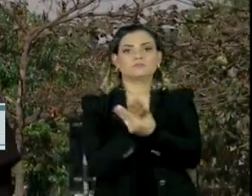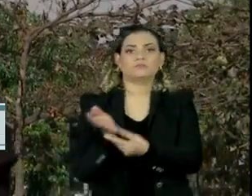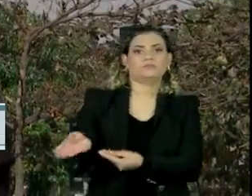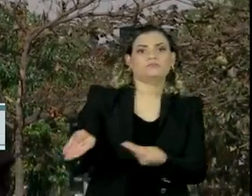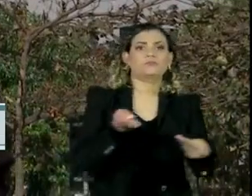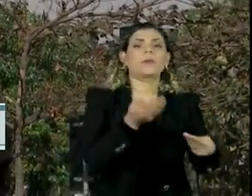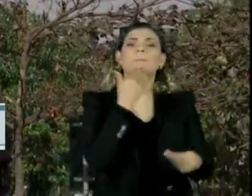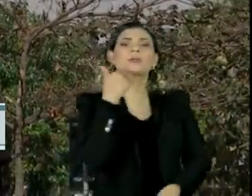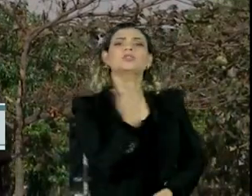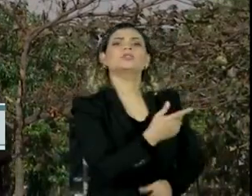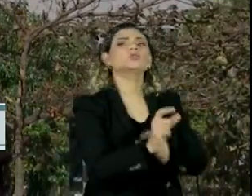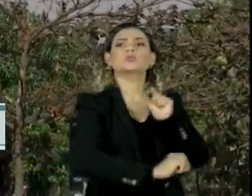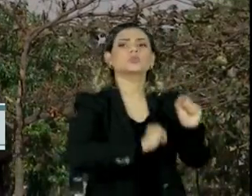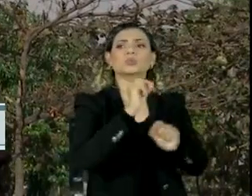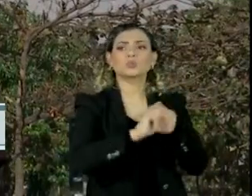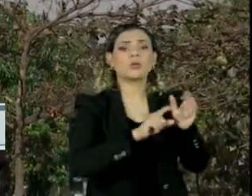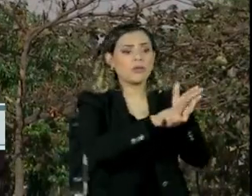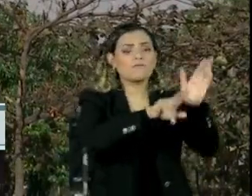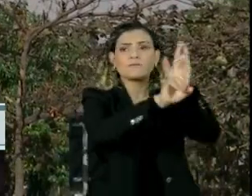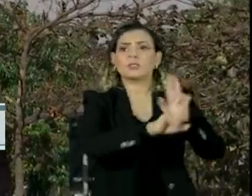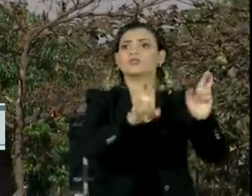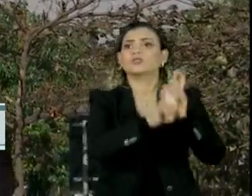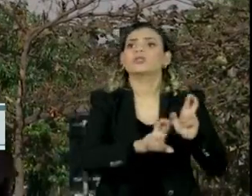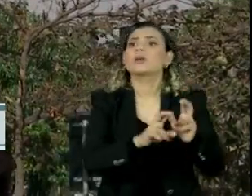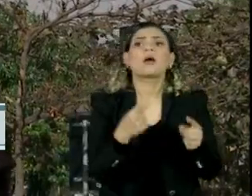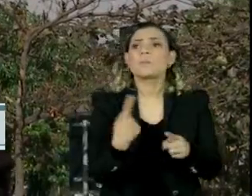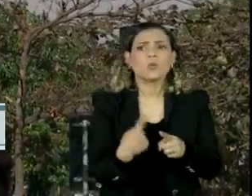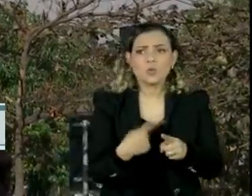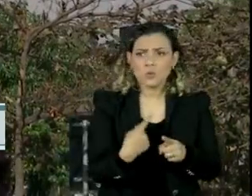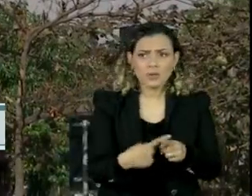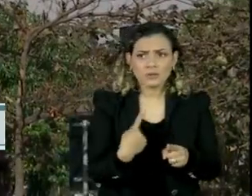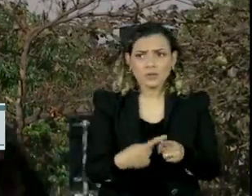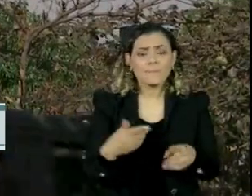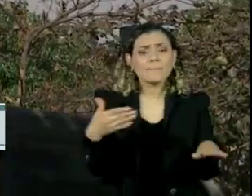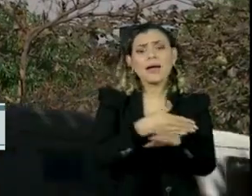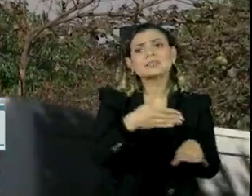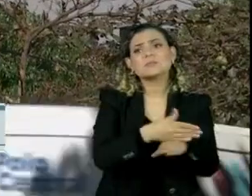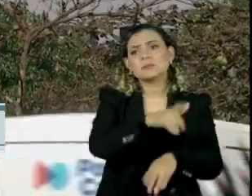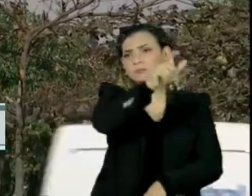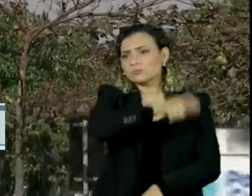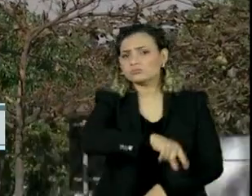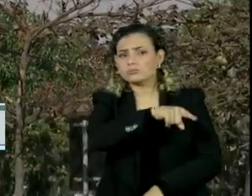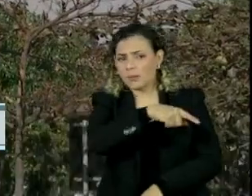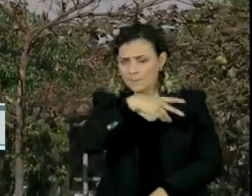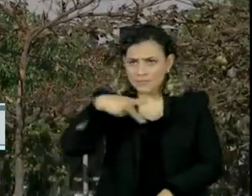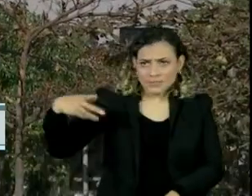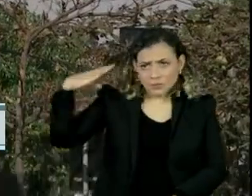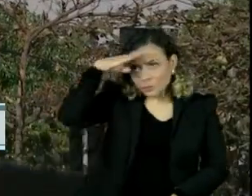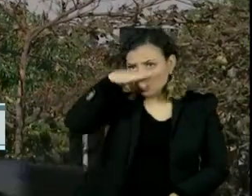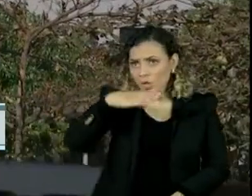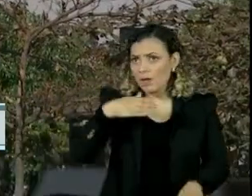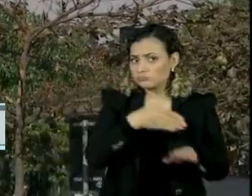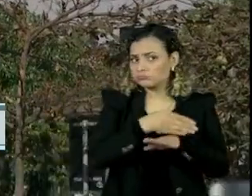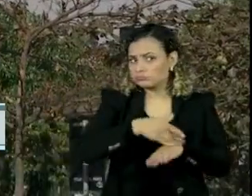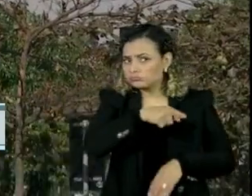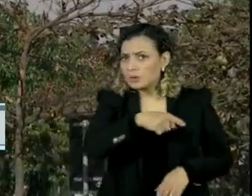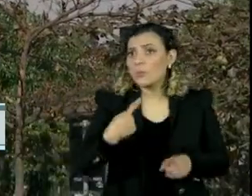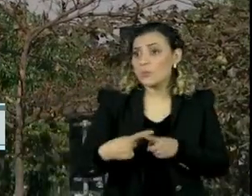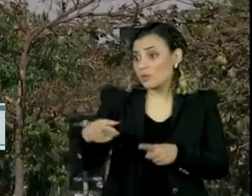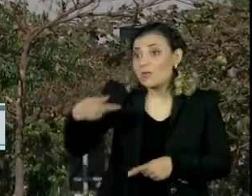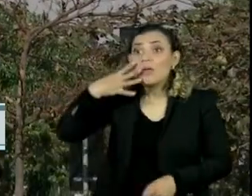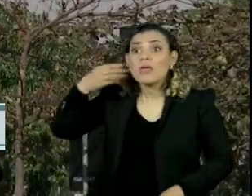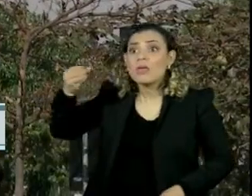que pede que seja apurada uma coautoria ou participação do presidente. Já que o